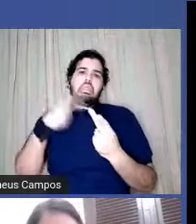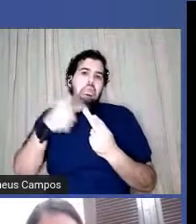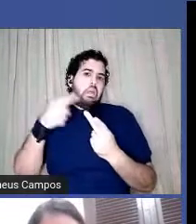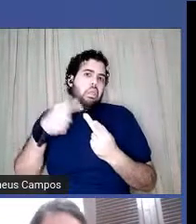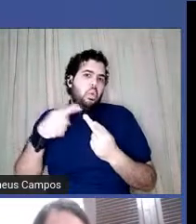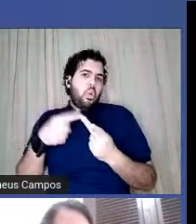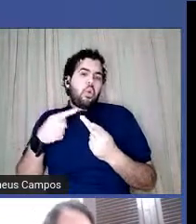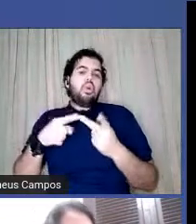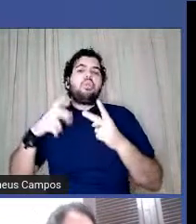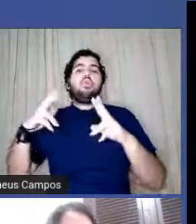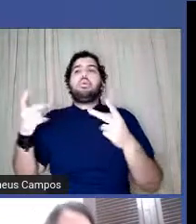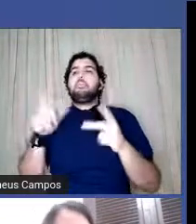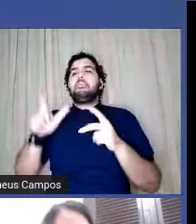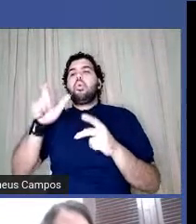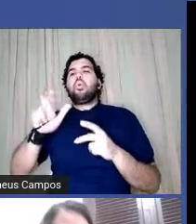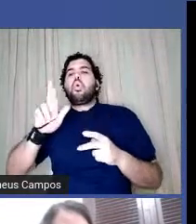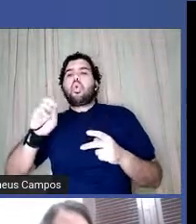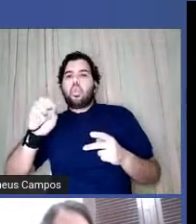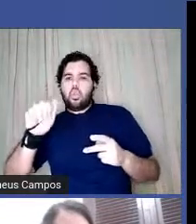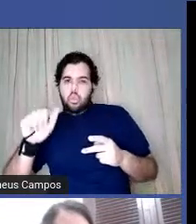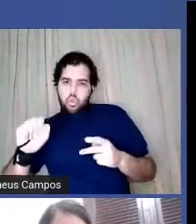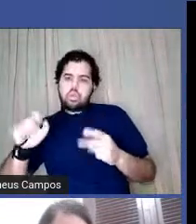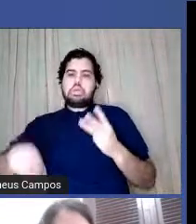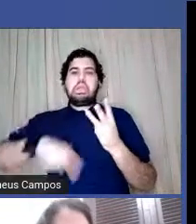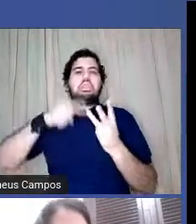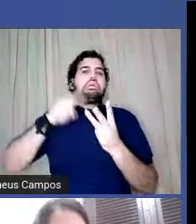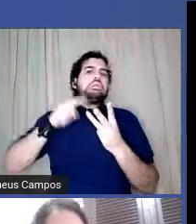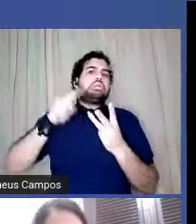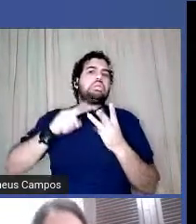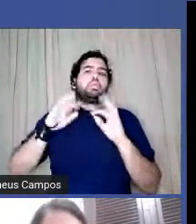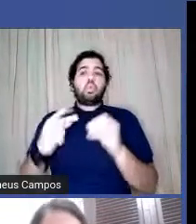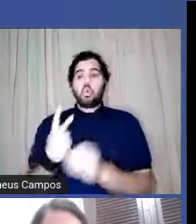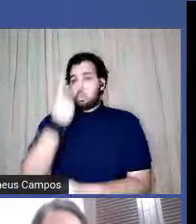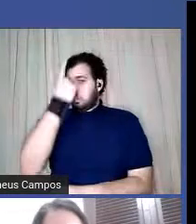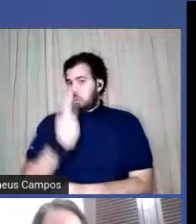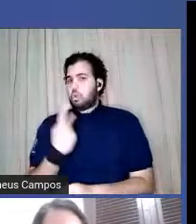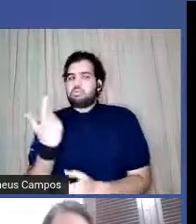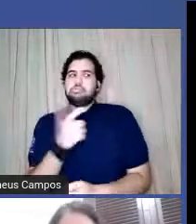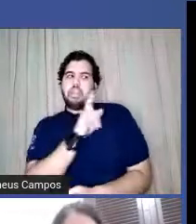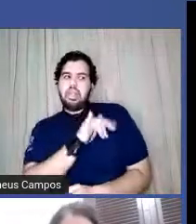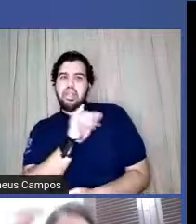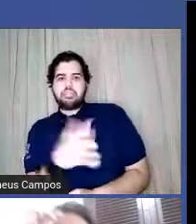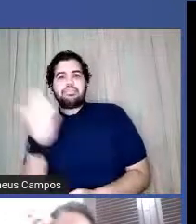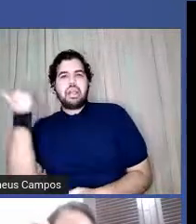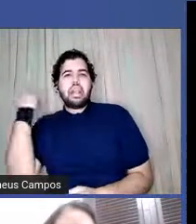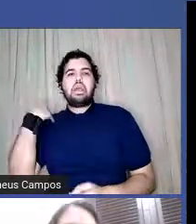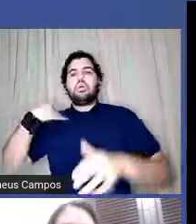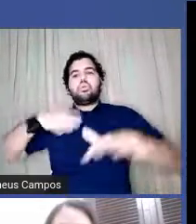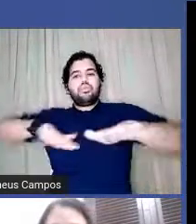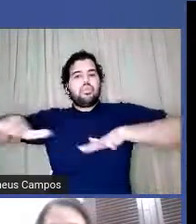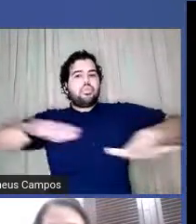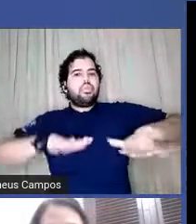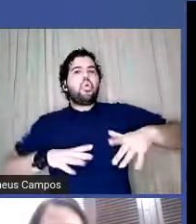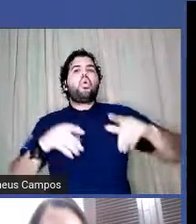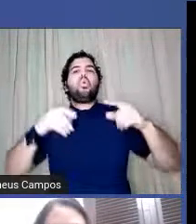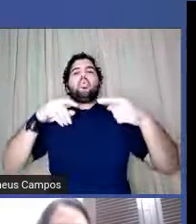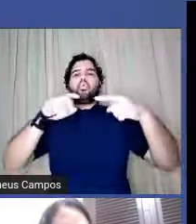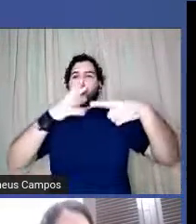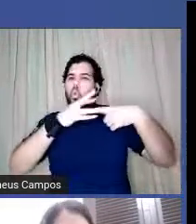Barrosas, seja nas nossas questões pessoais, né, Laís? Eu já estou nos movimentos de periferia desde 2015,